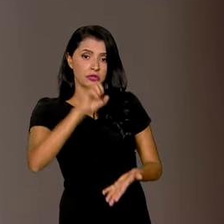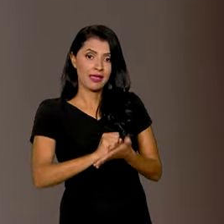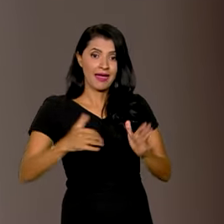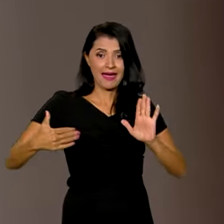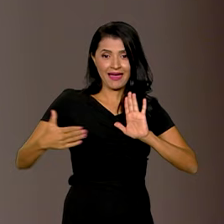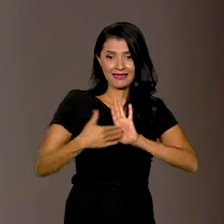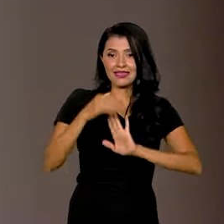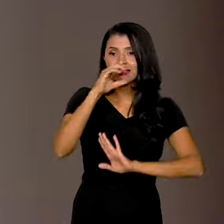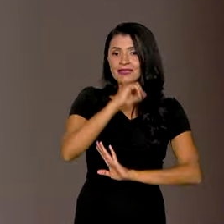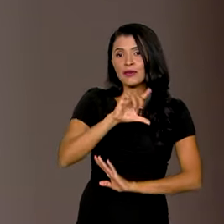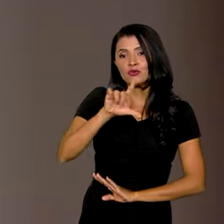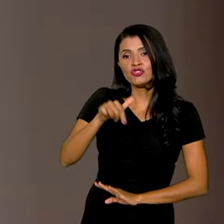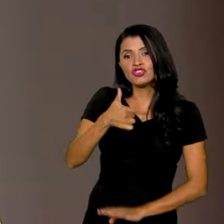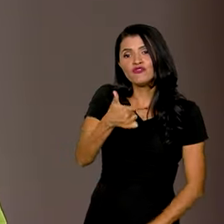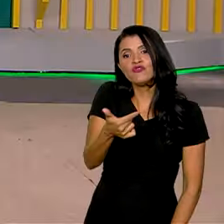este sábado, dia 28.